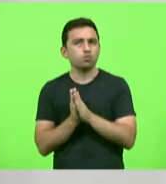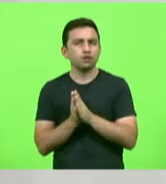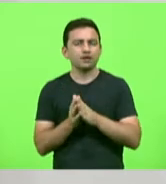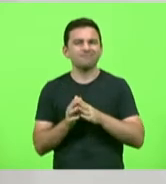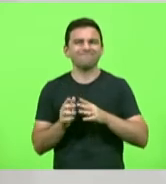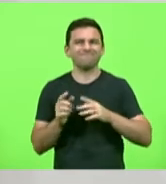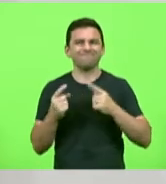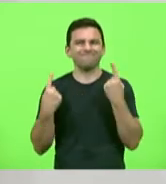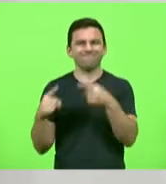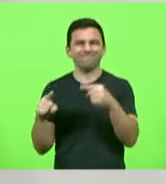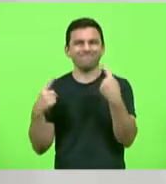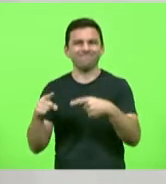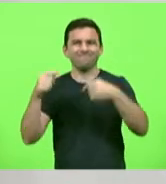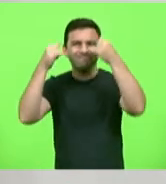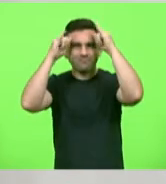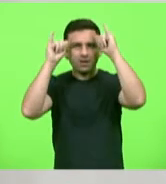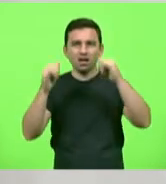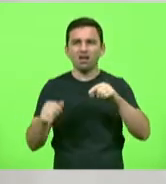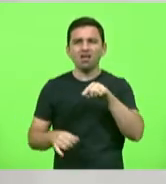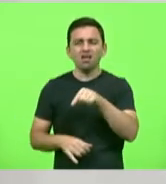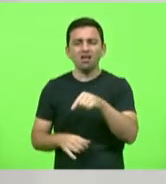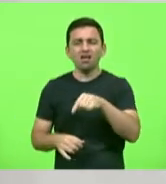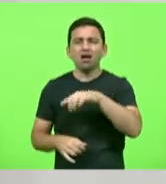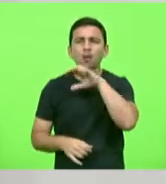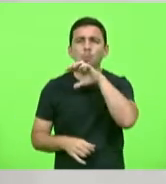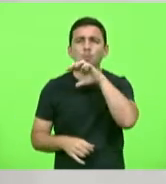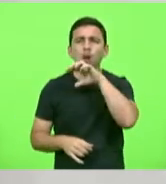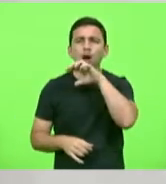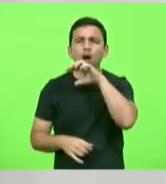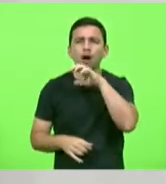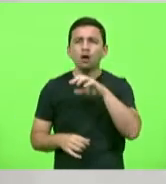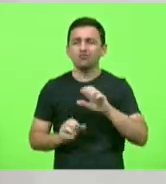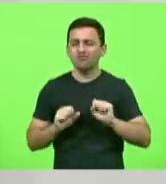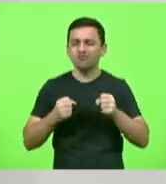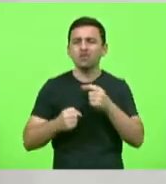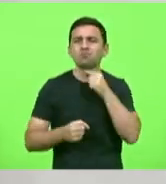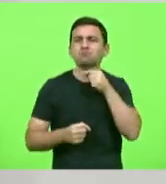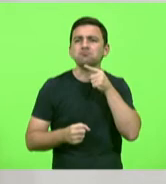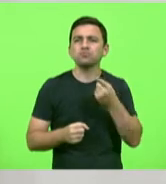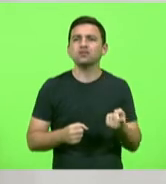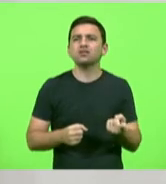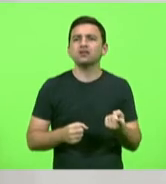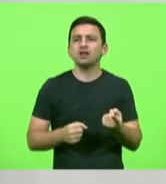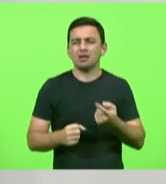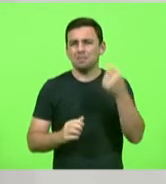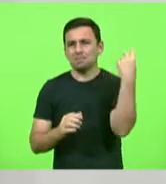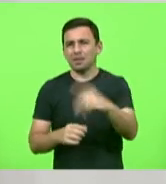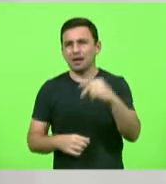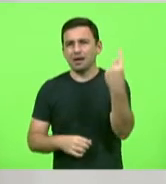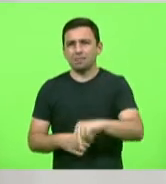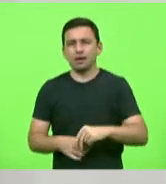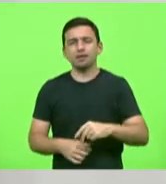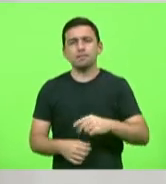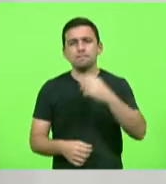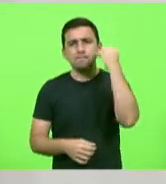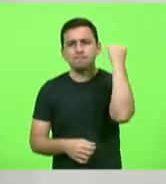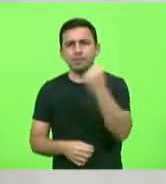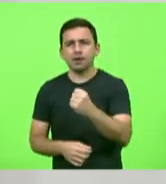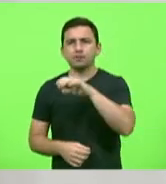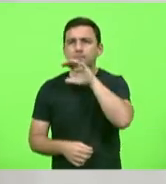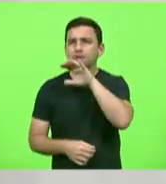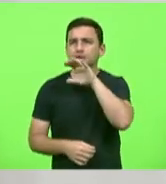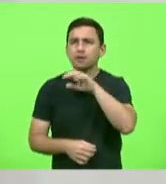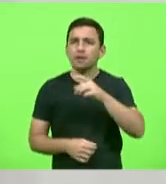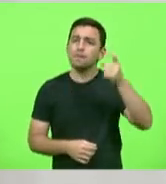indefeso um animal que está ali apenas e vai lá bate no animal sacrifica o animal pensando